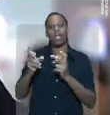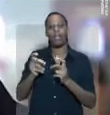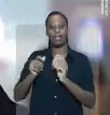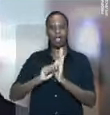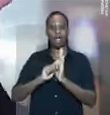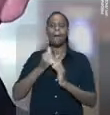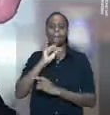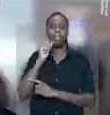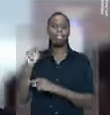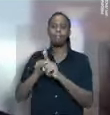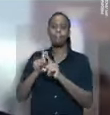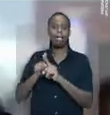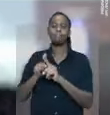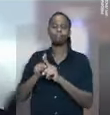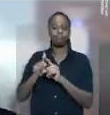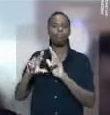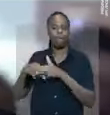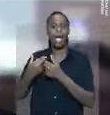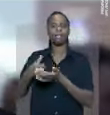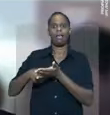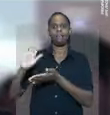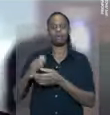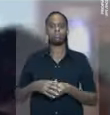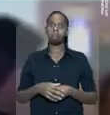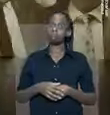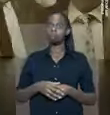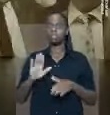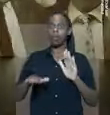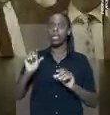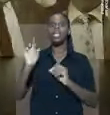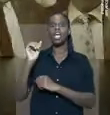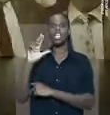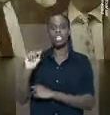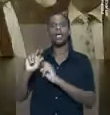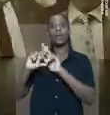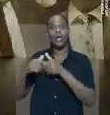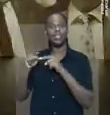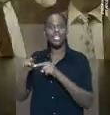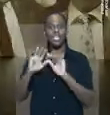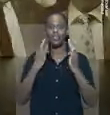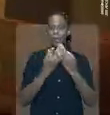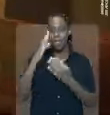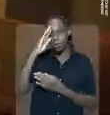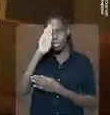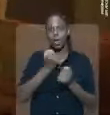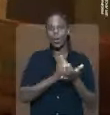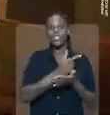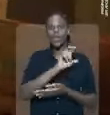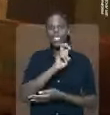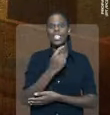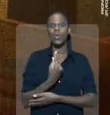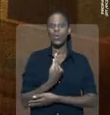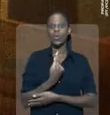drogas. Tá certo? A mãe dela também é a mesma coisa. É um processo, um forçado ideológico. Talvez a rachadinha seja explicação para a família